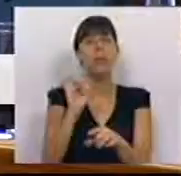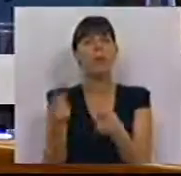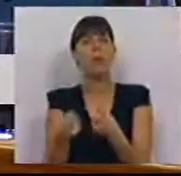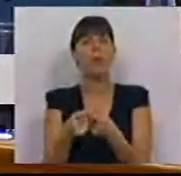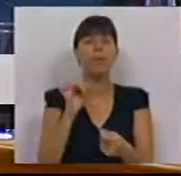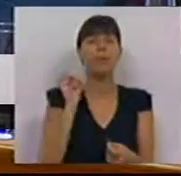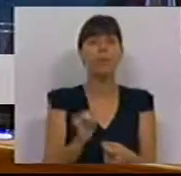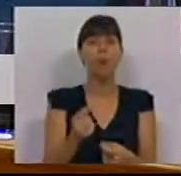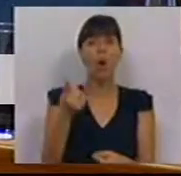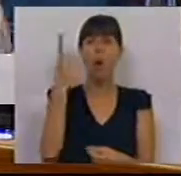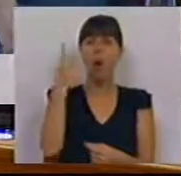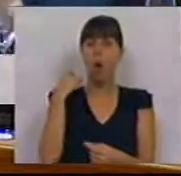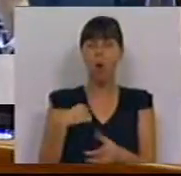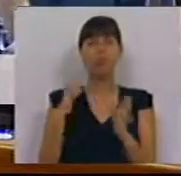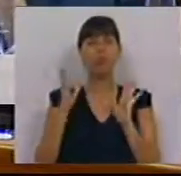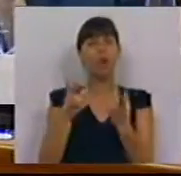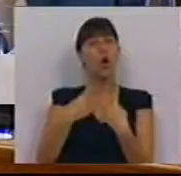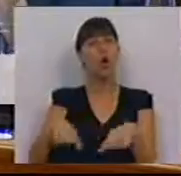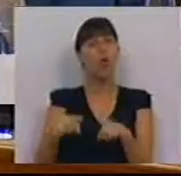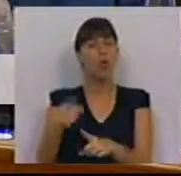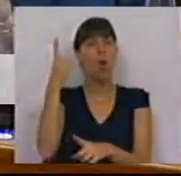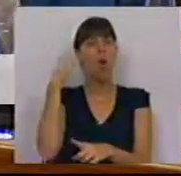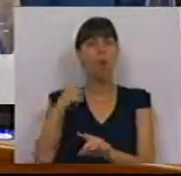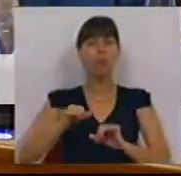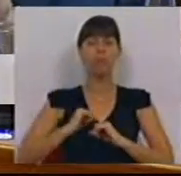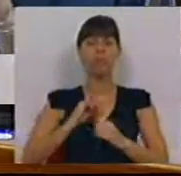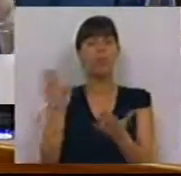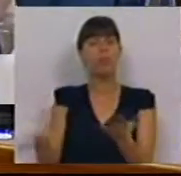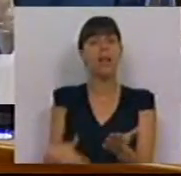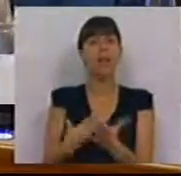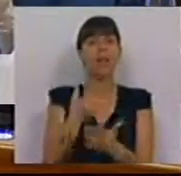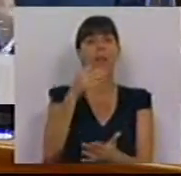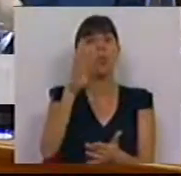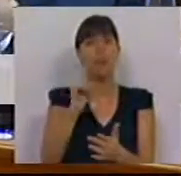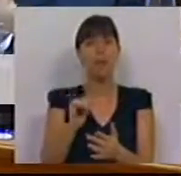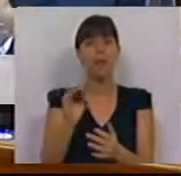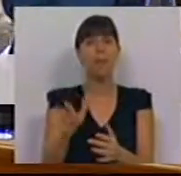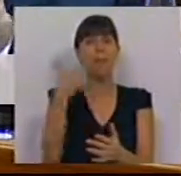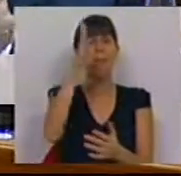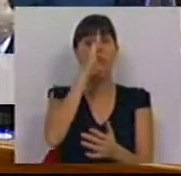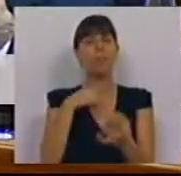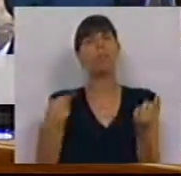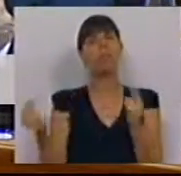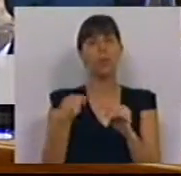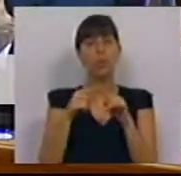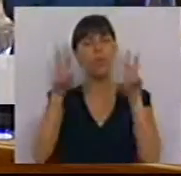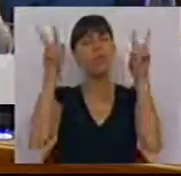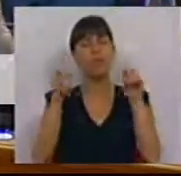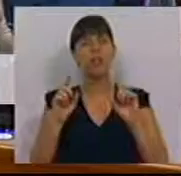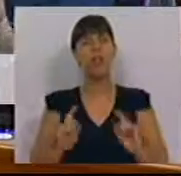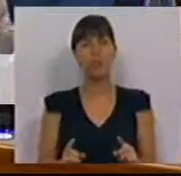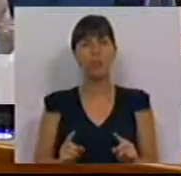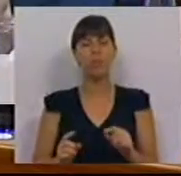proximidade ainda ontem tive a oportunidade de ter uma reunião com o nosso candidato do Partido Socialista a Primeiro Ministro e discutimos este assunto